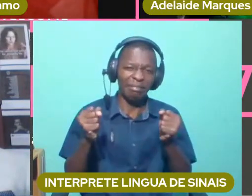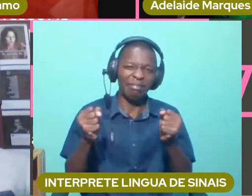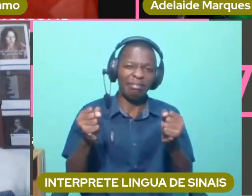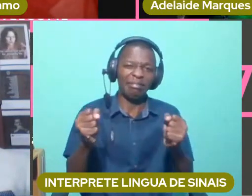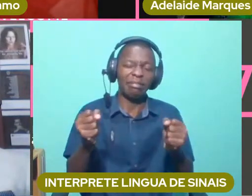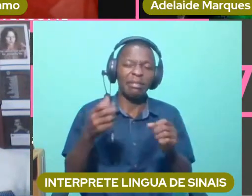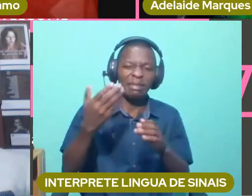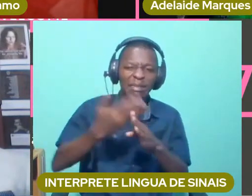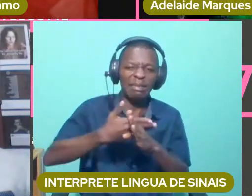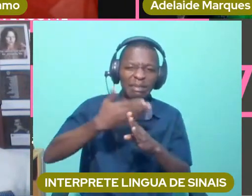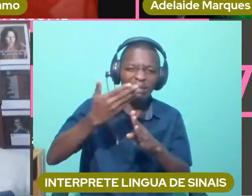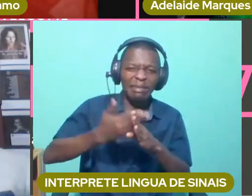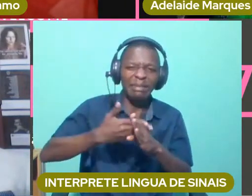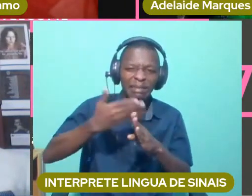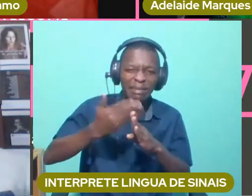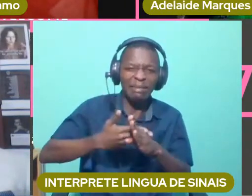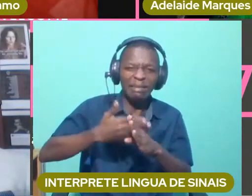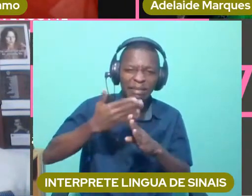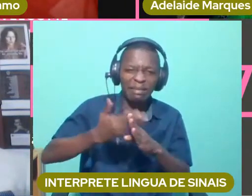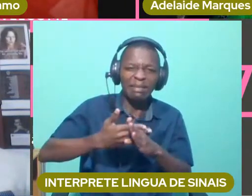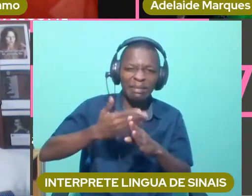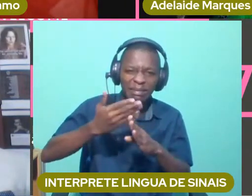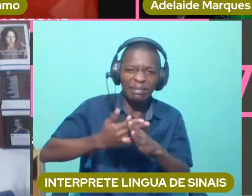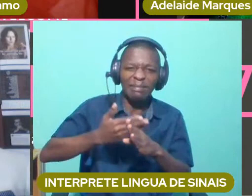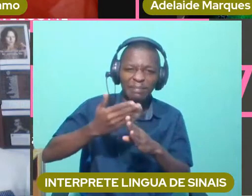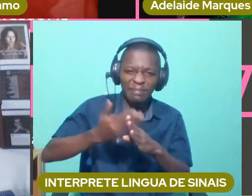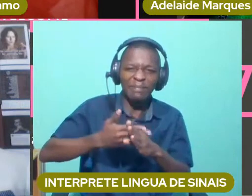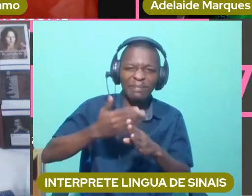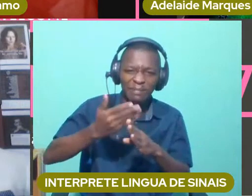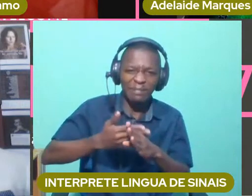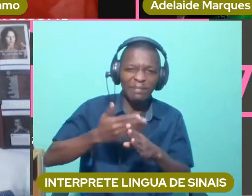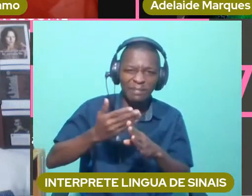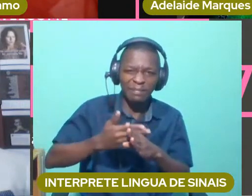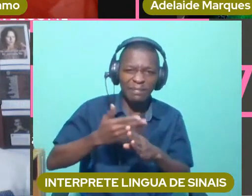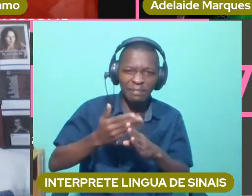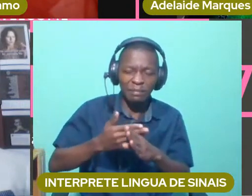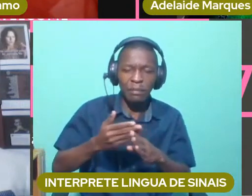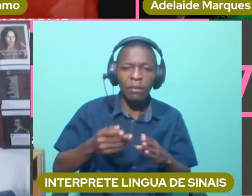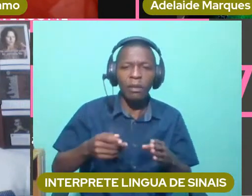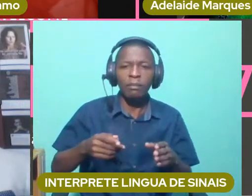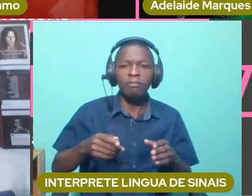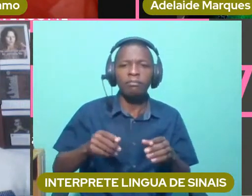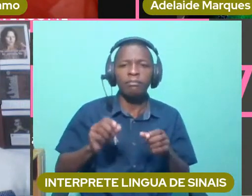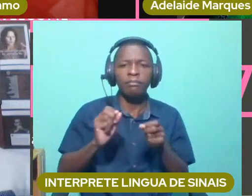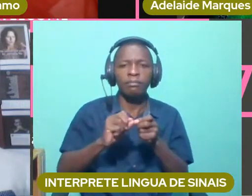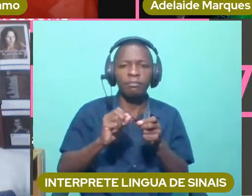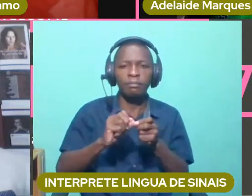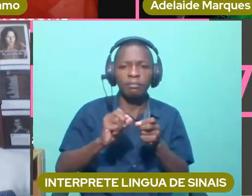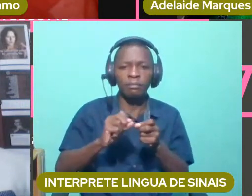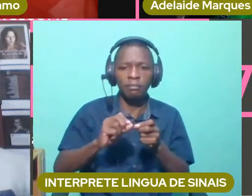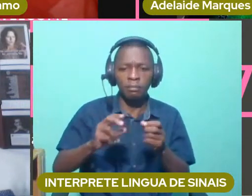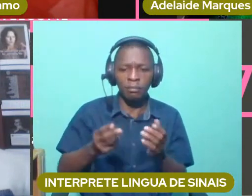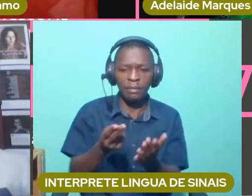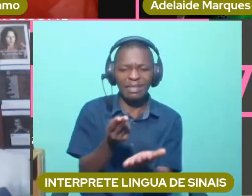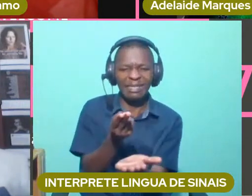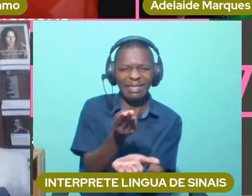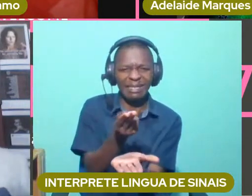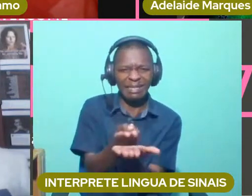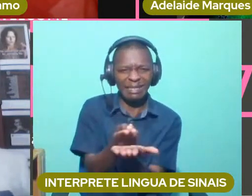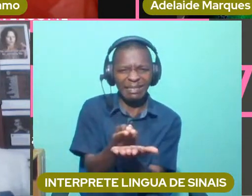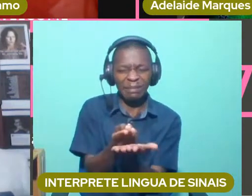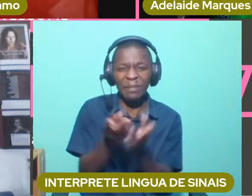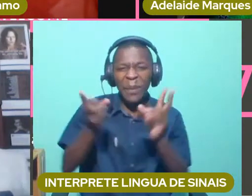forças físicas, metiam numa banheira elétrica, onde apanhava choques para ver se os